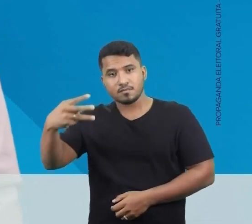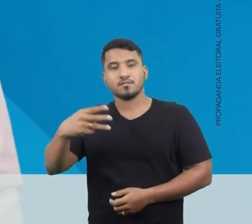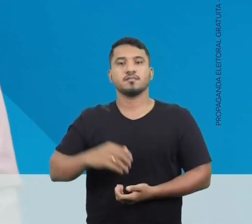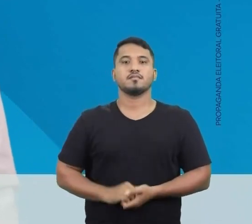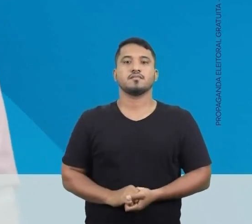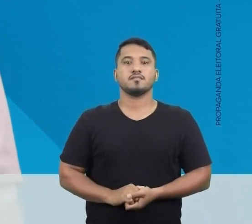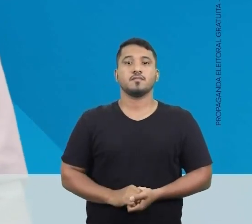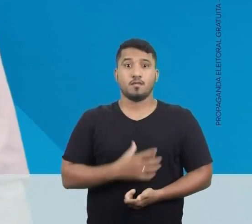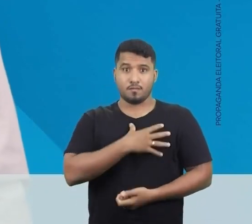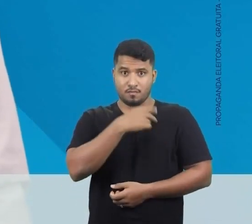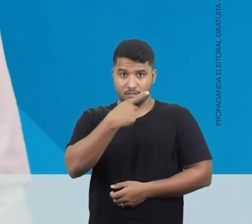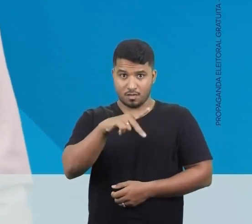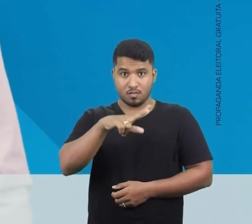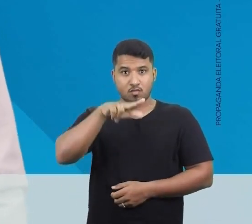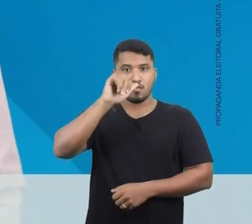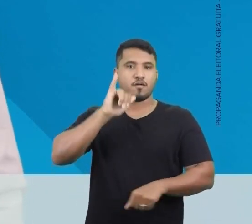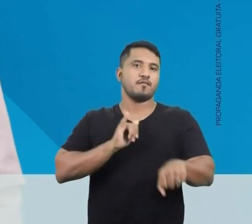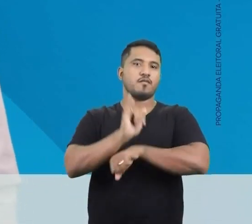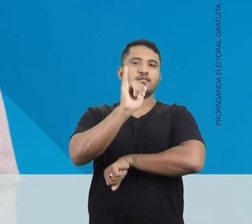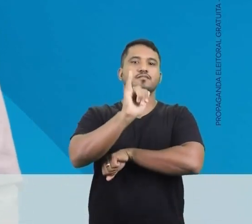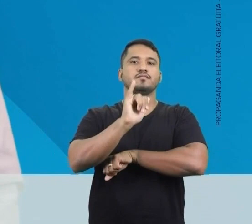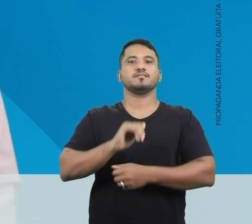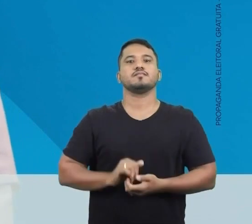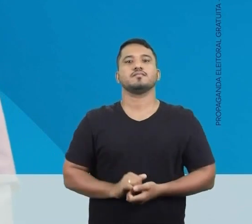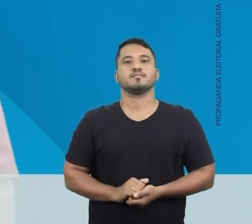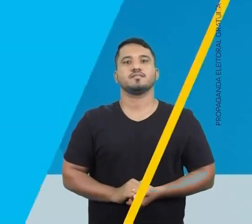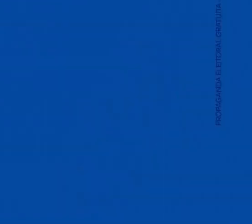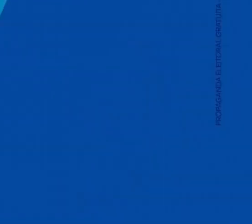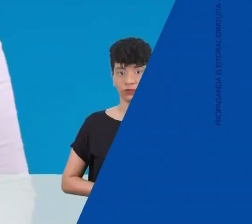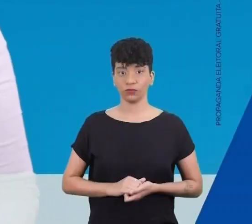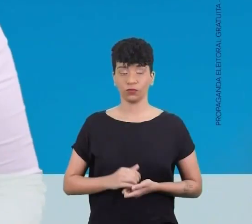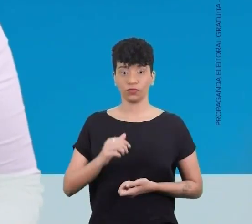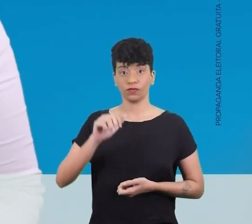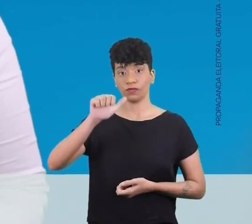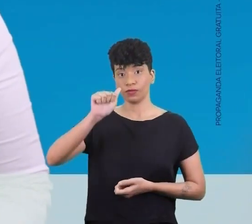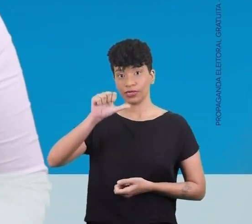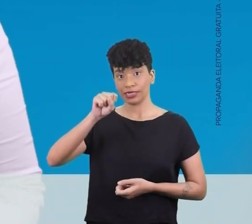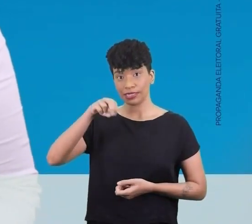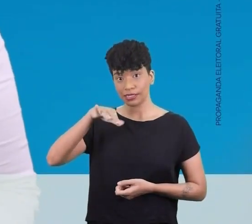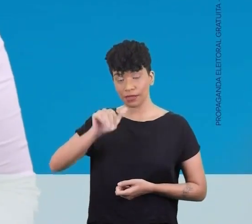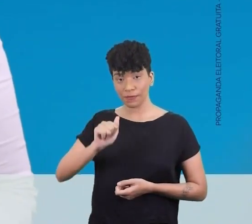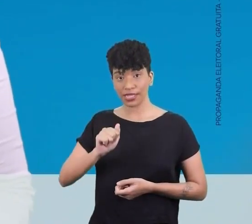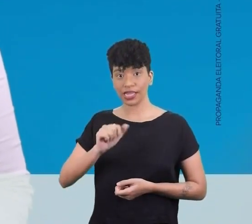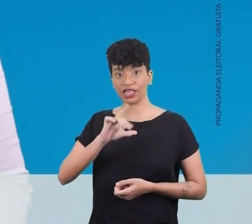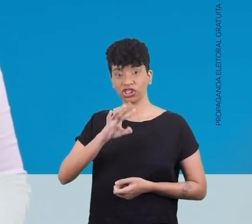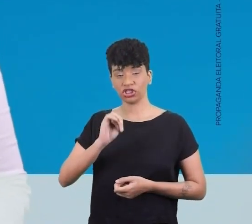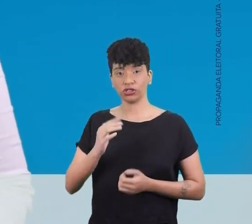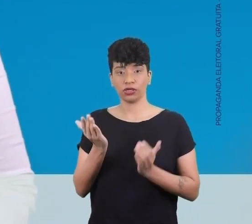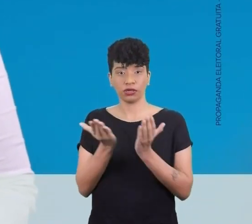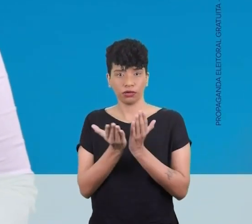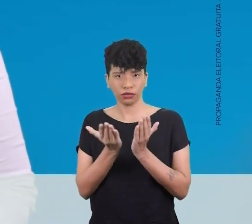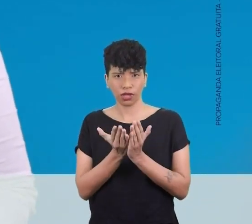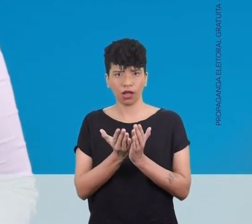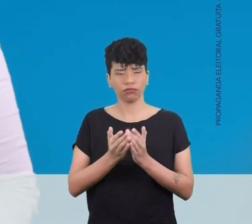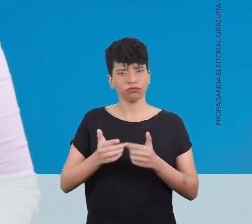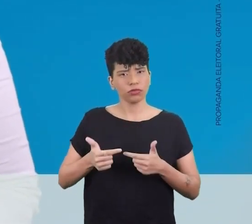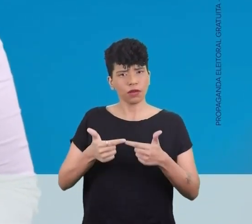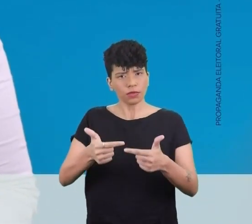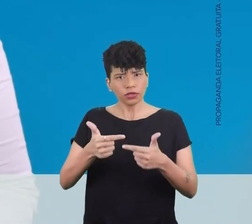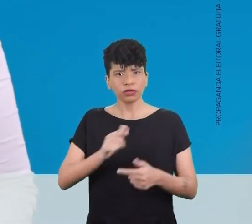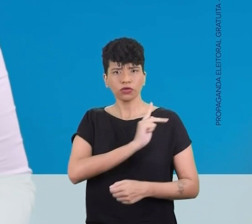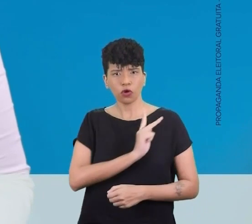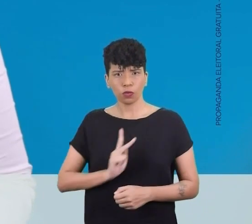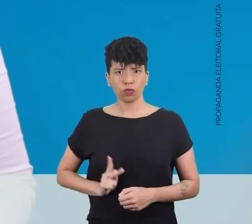2333. Um filho teu não foge à luta. Sou Samia Cristina, cristã, assistente social e servidora